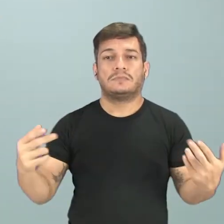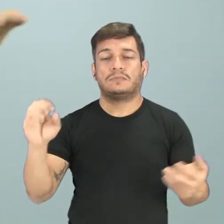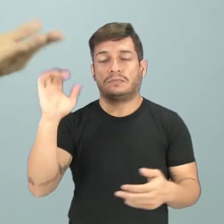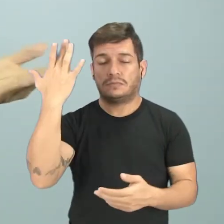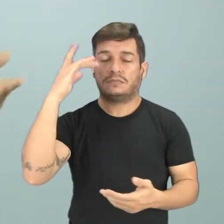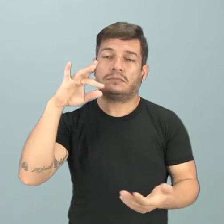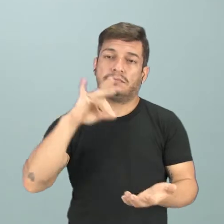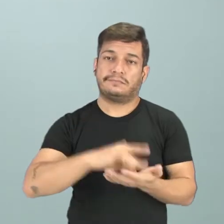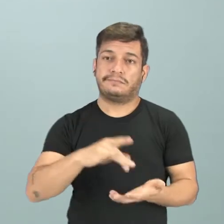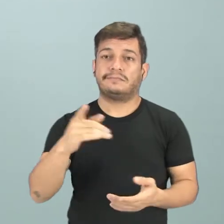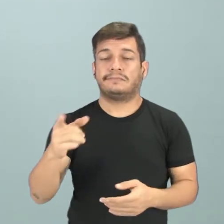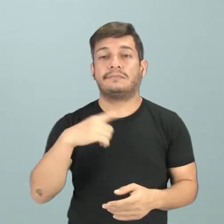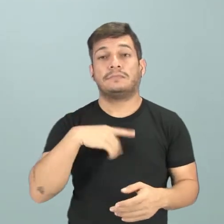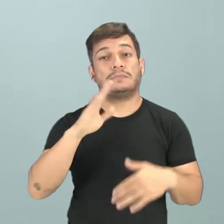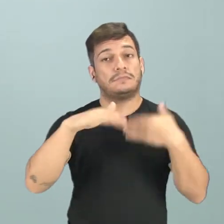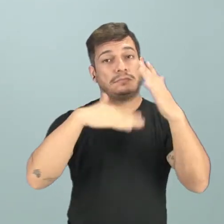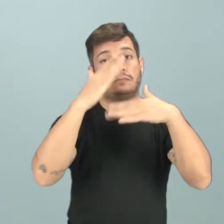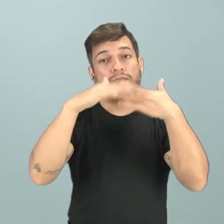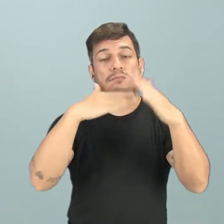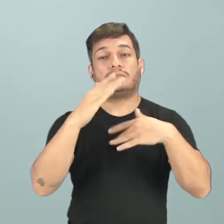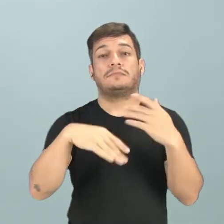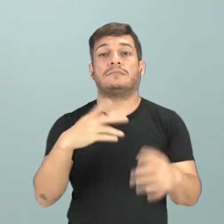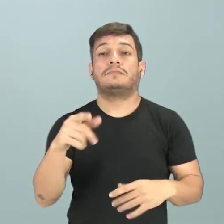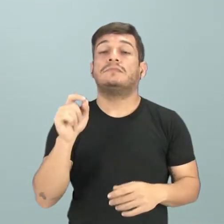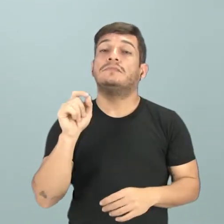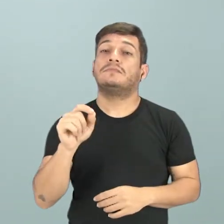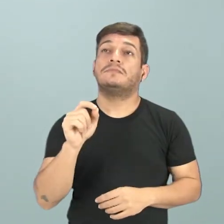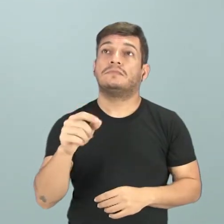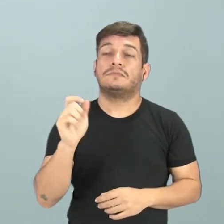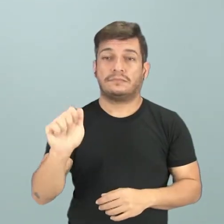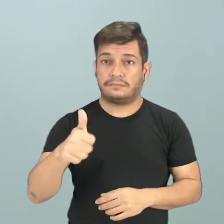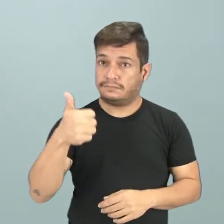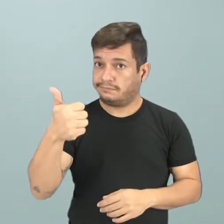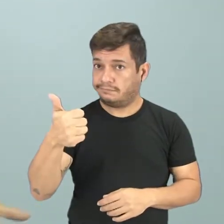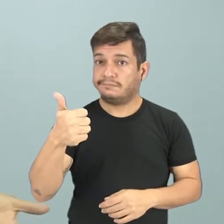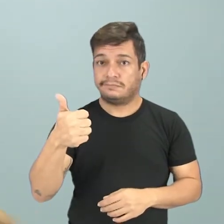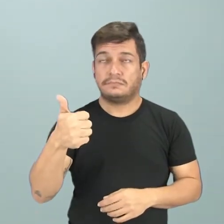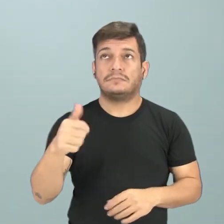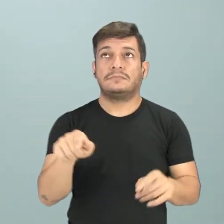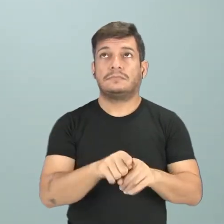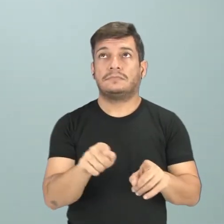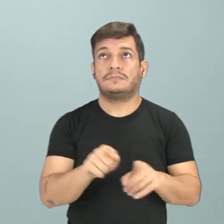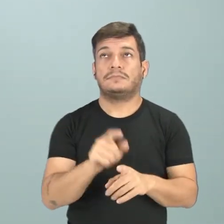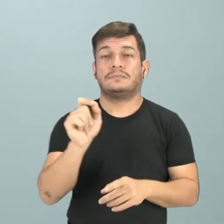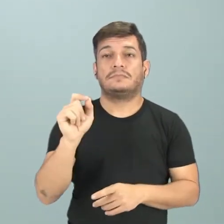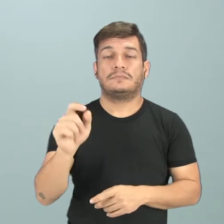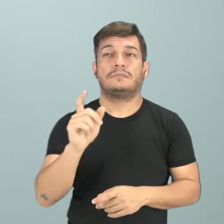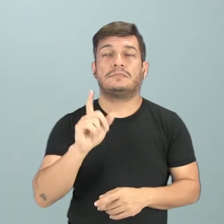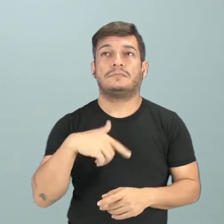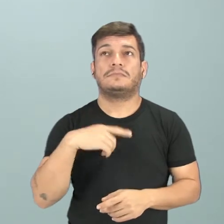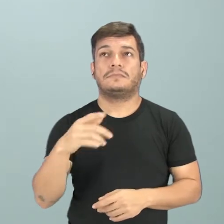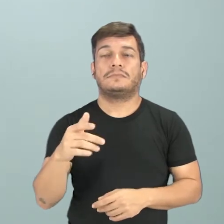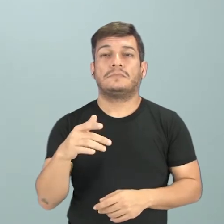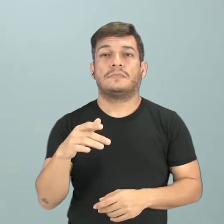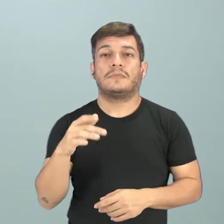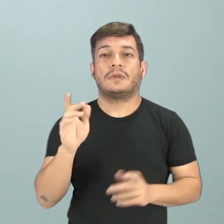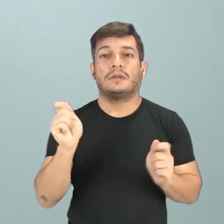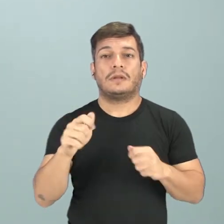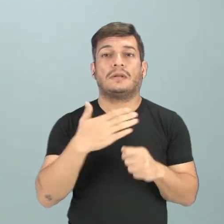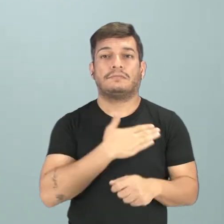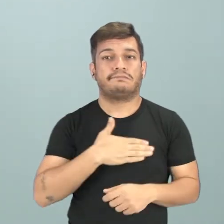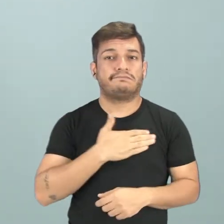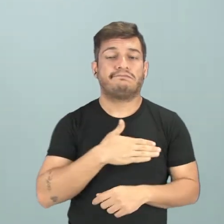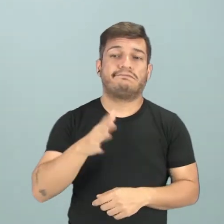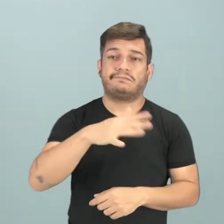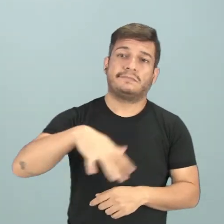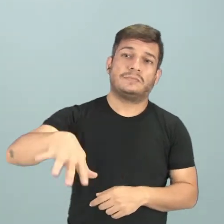no sentido de que a mesma vinha a progredir de forma positiva e de uma forma salutar e conveniente a